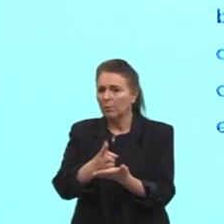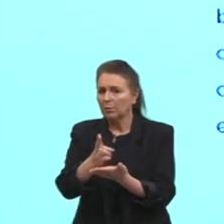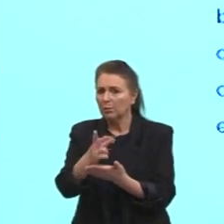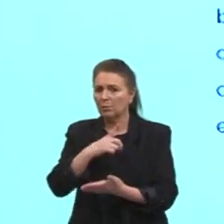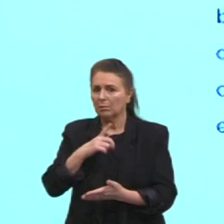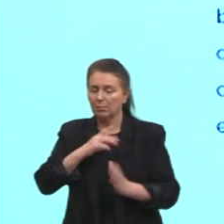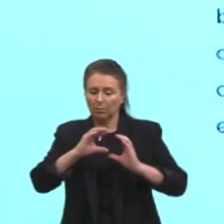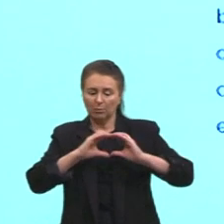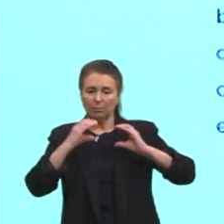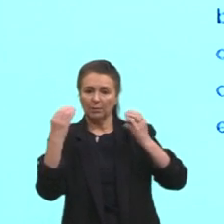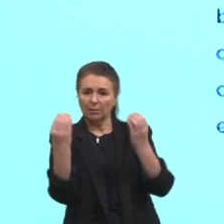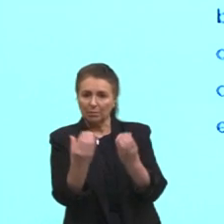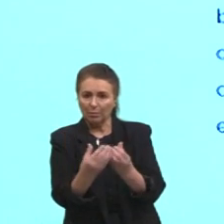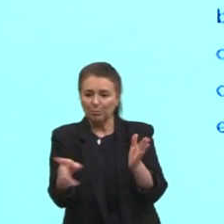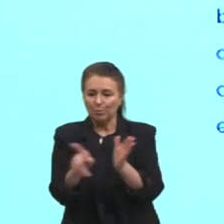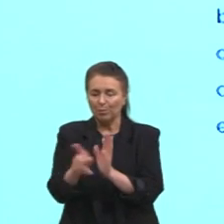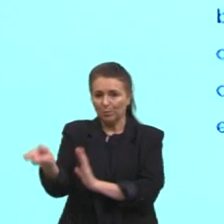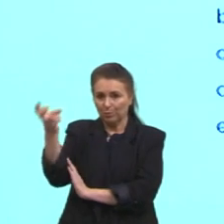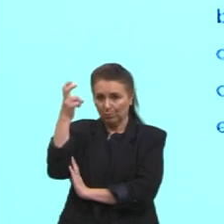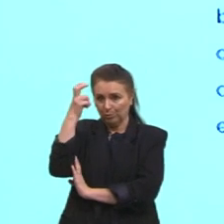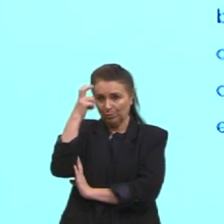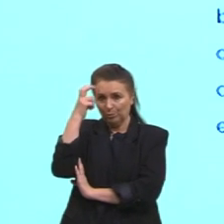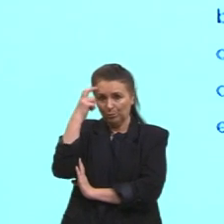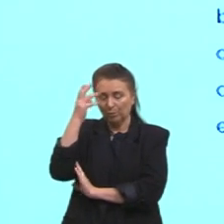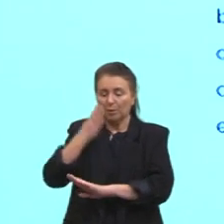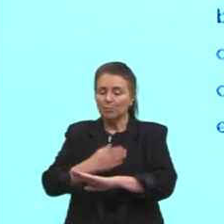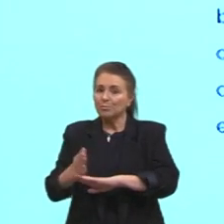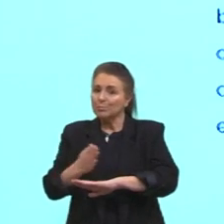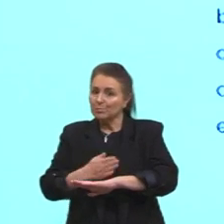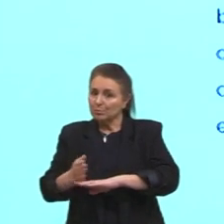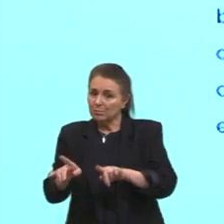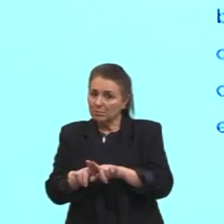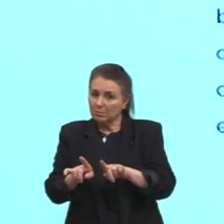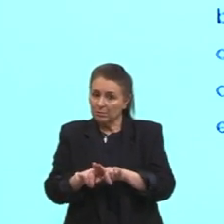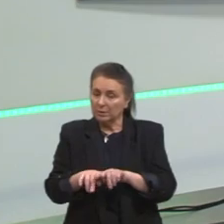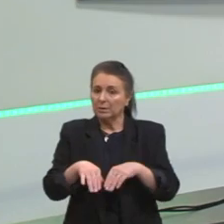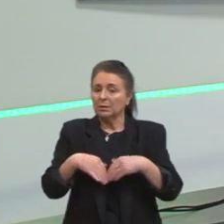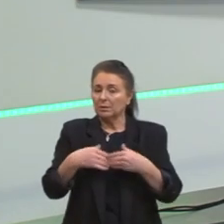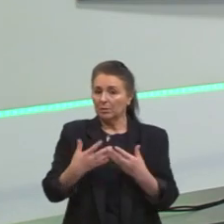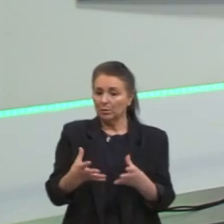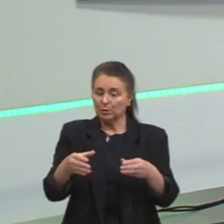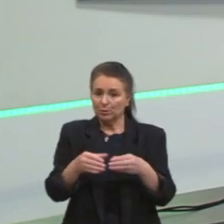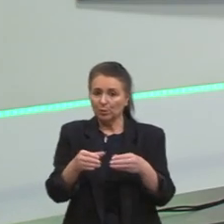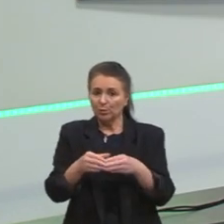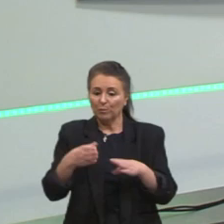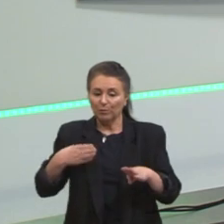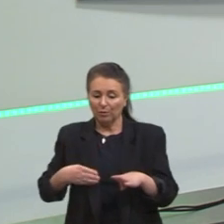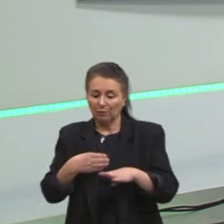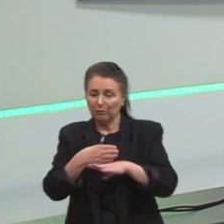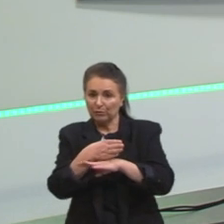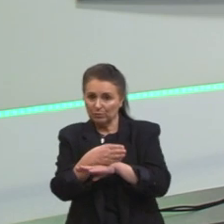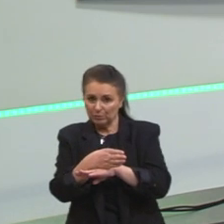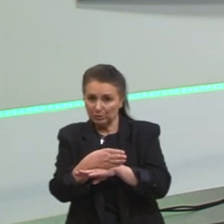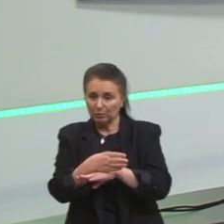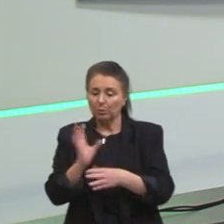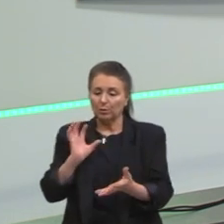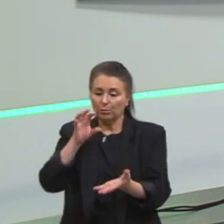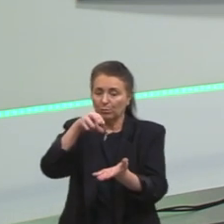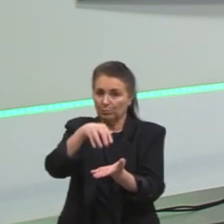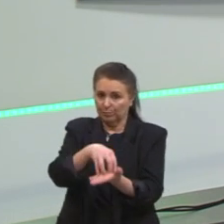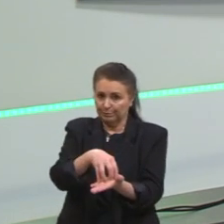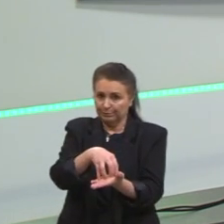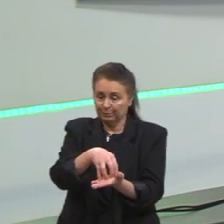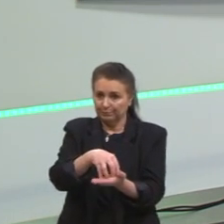comunidade, sua cultura, seus costumes, acabou sendo, então, invadido ali, colonizado.